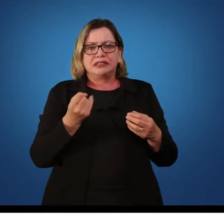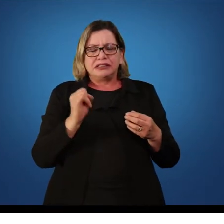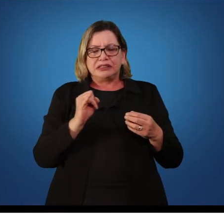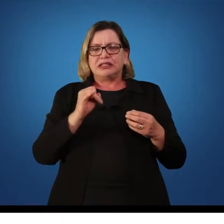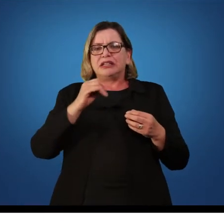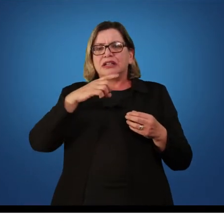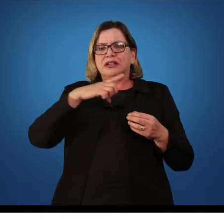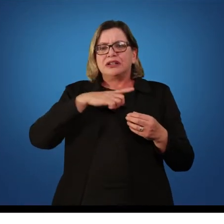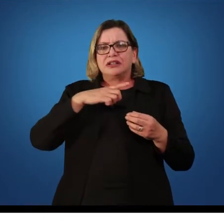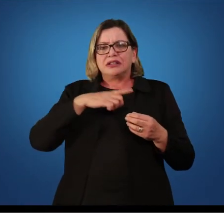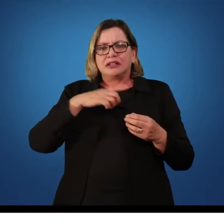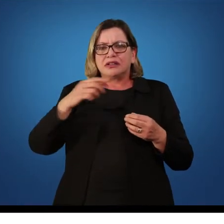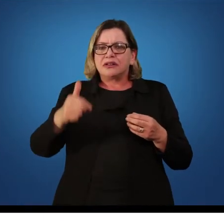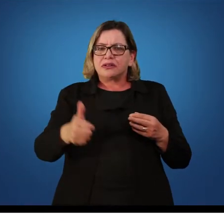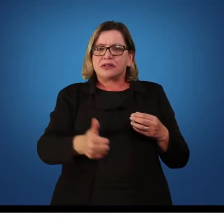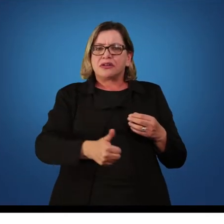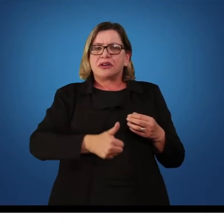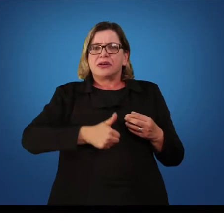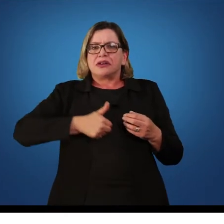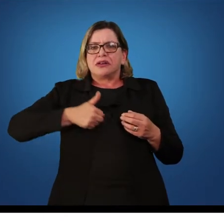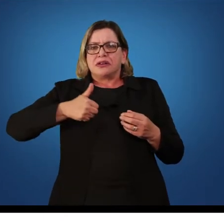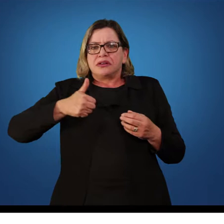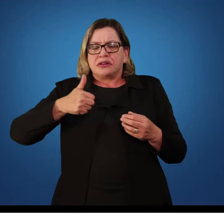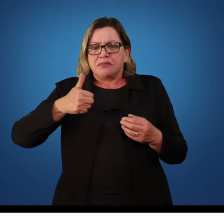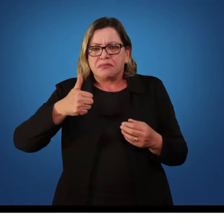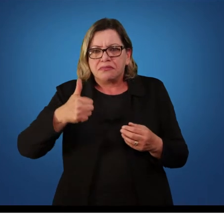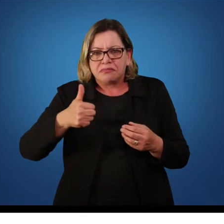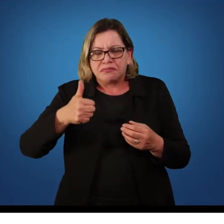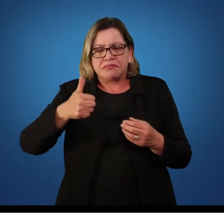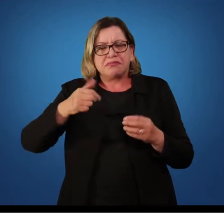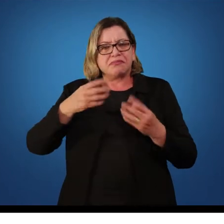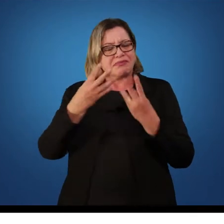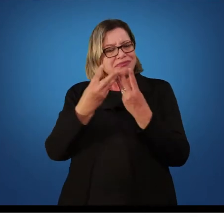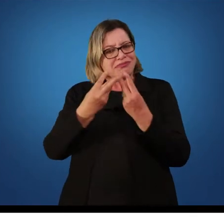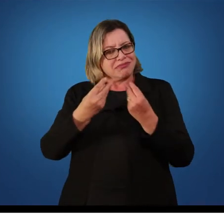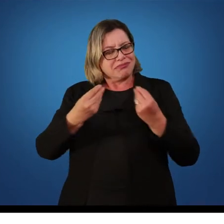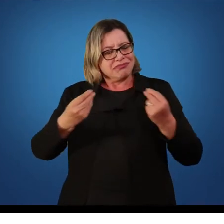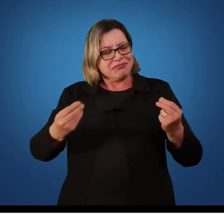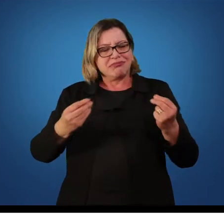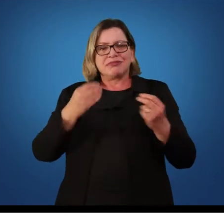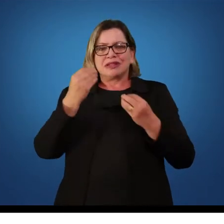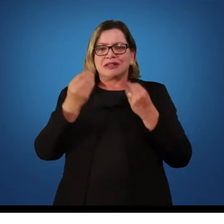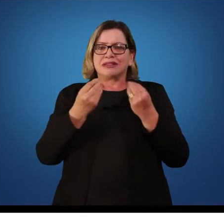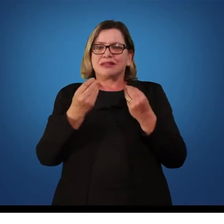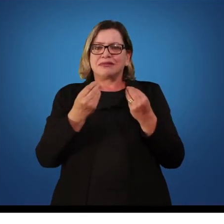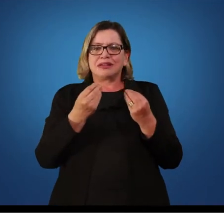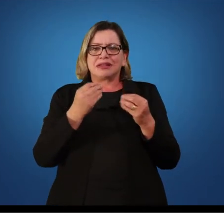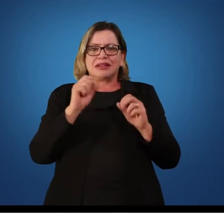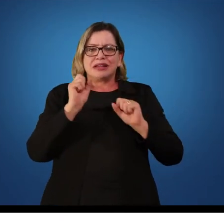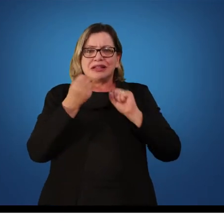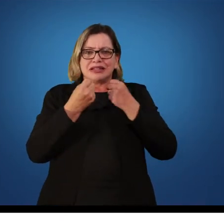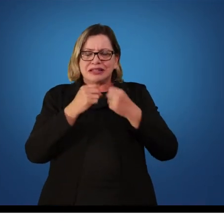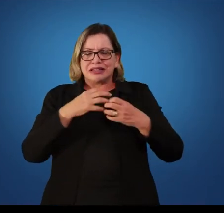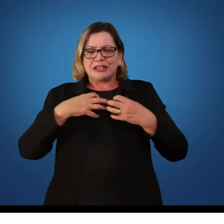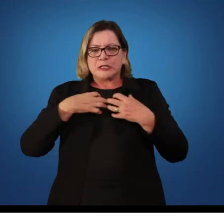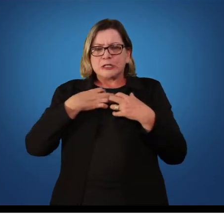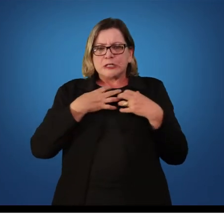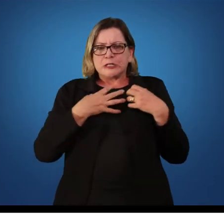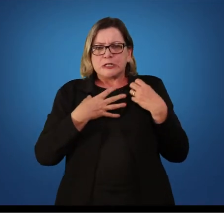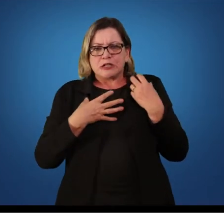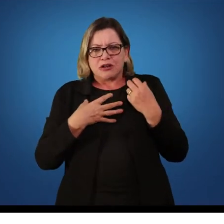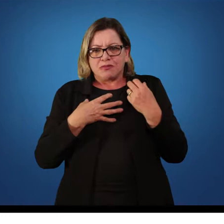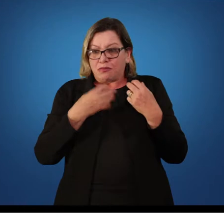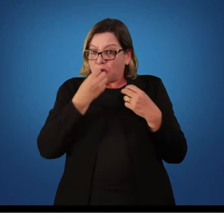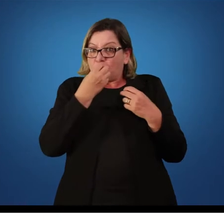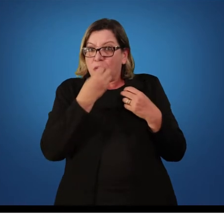obtenho melhores níveis de desempenho em níveis de ativações considerados